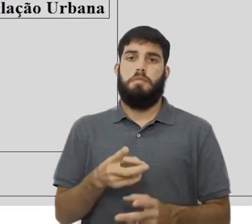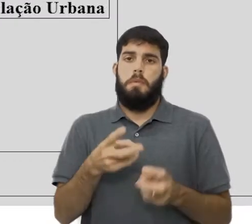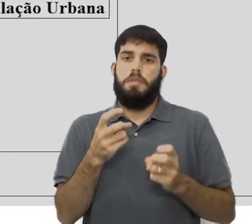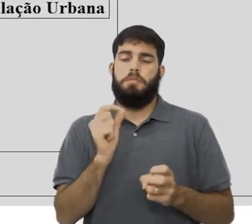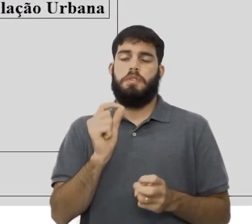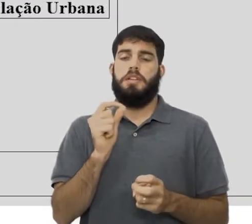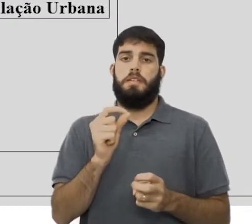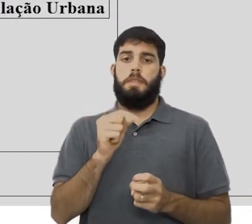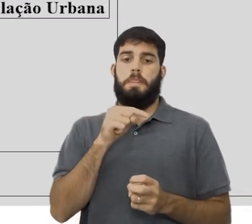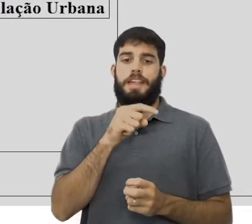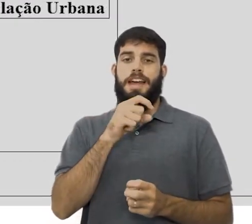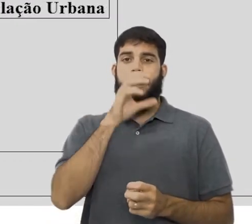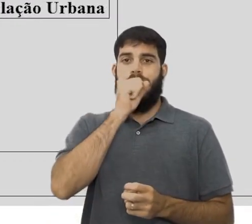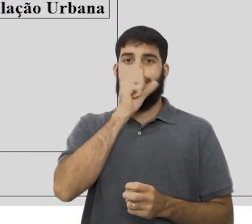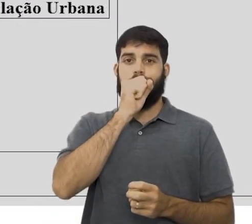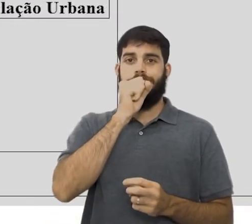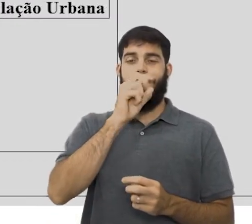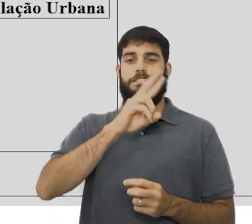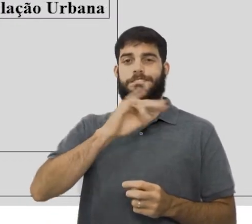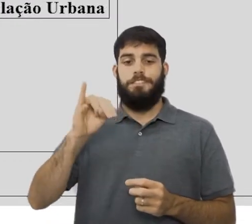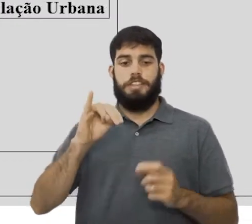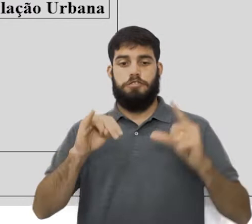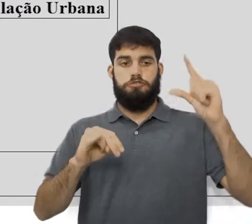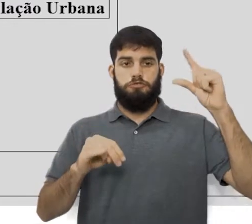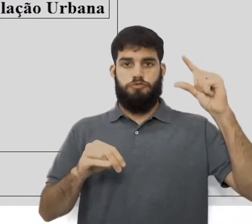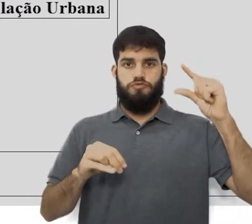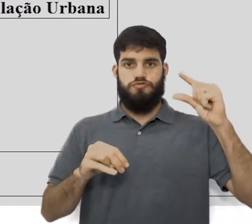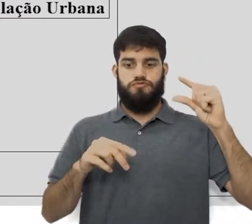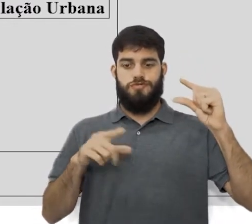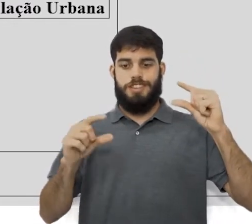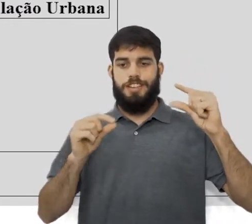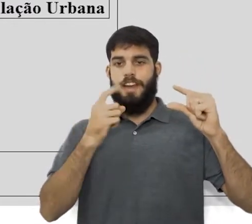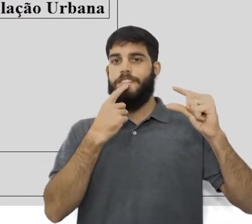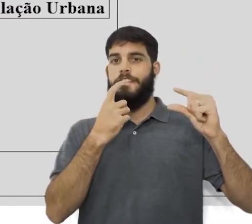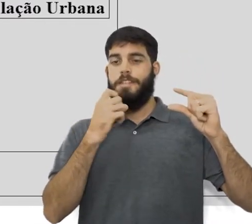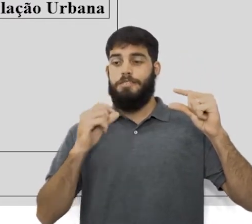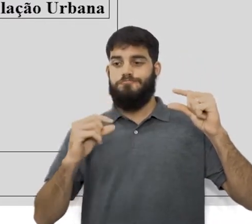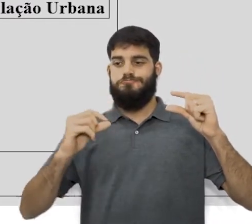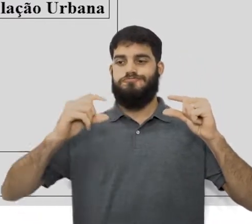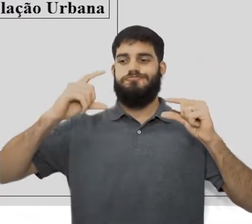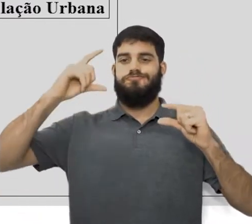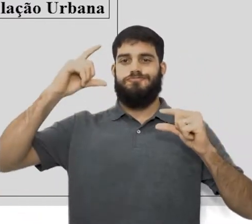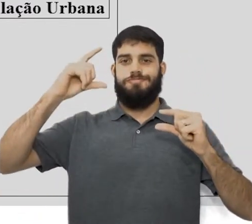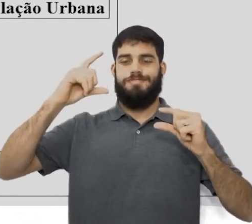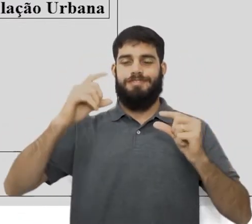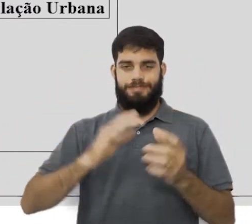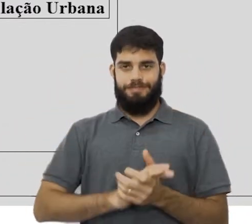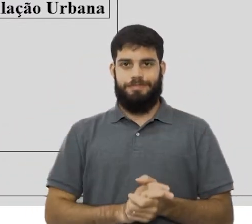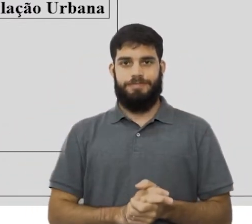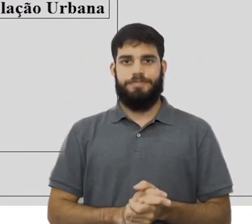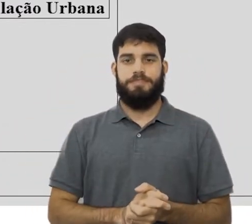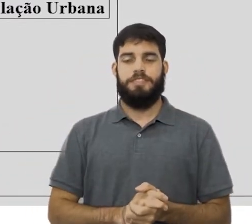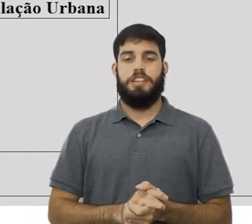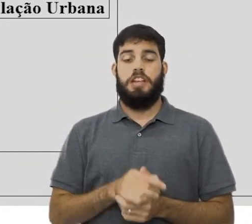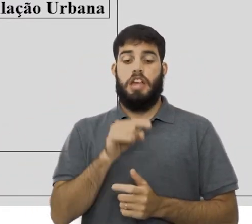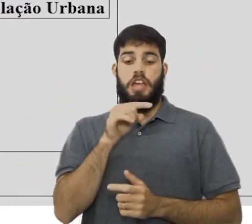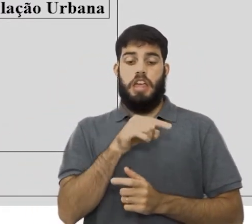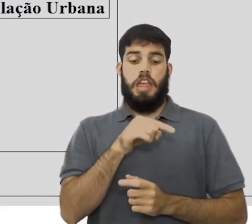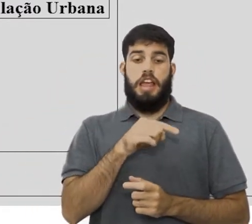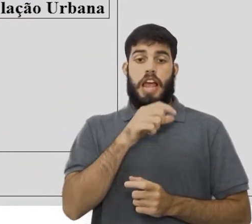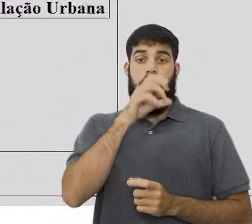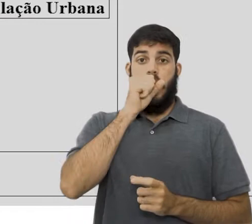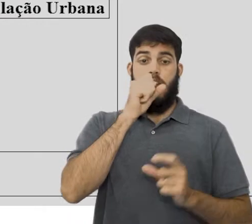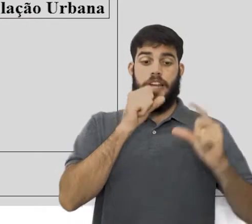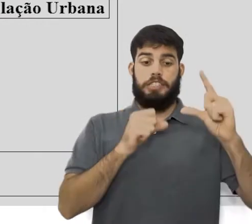reduzindo. O que significa? A população rural está decaindo. E a